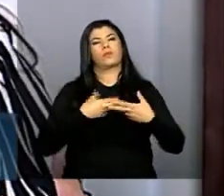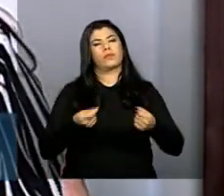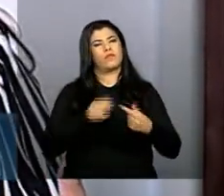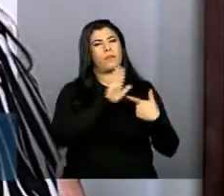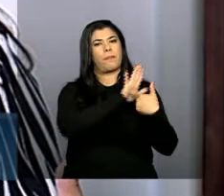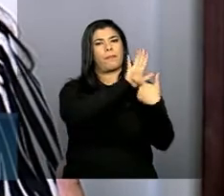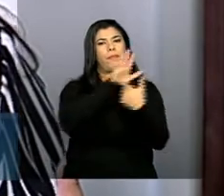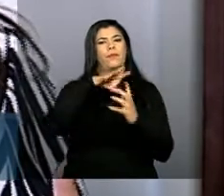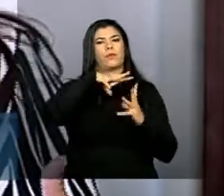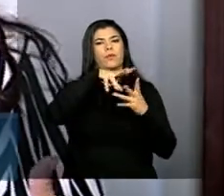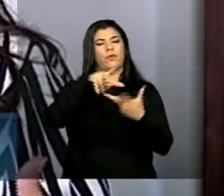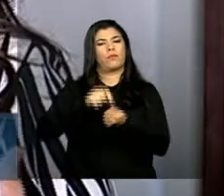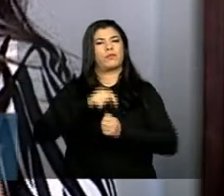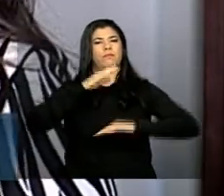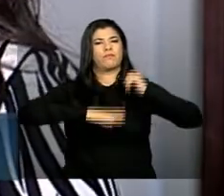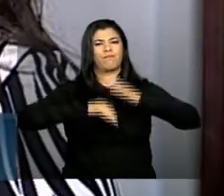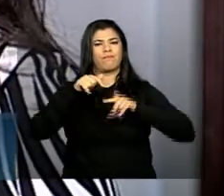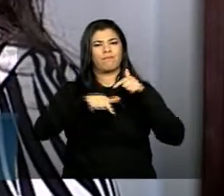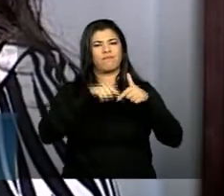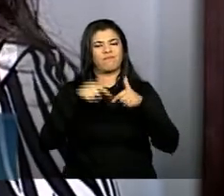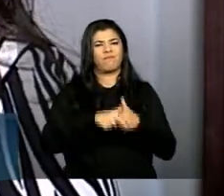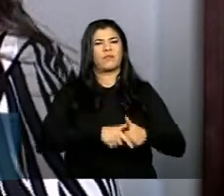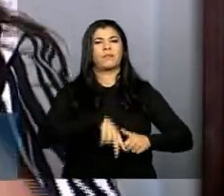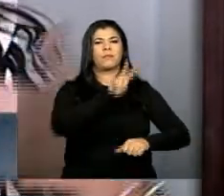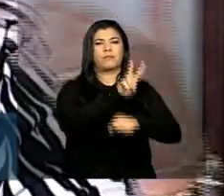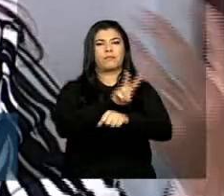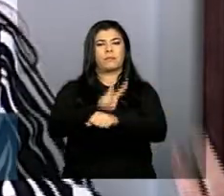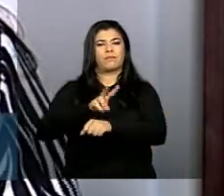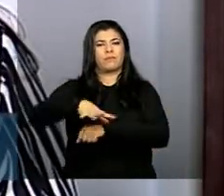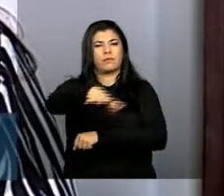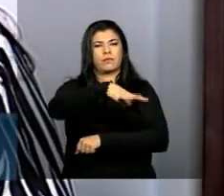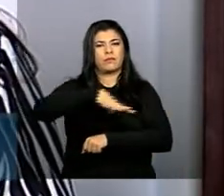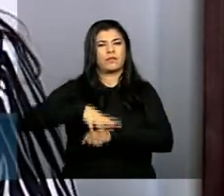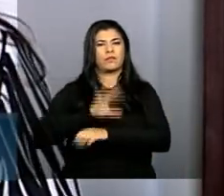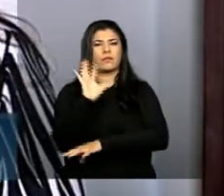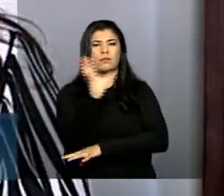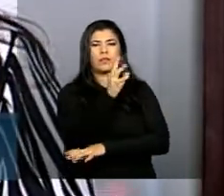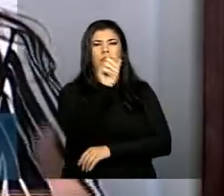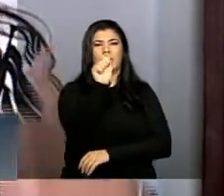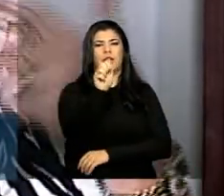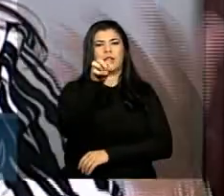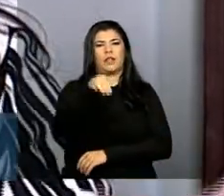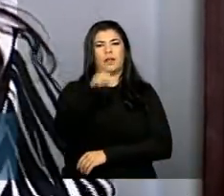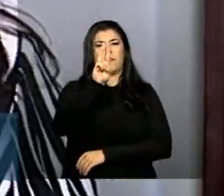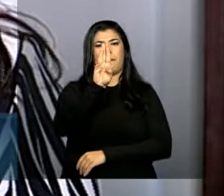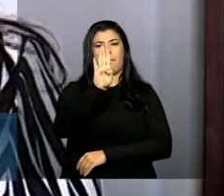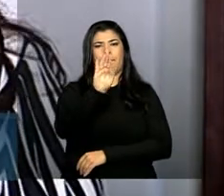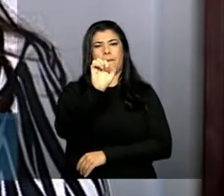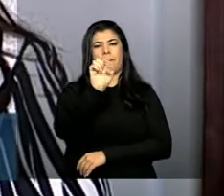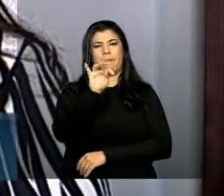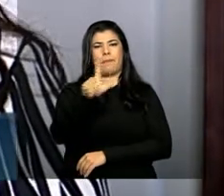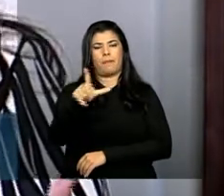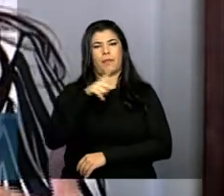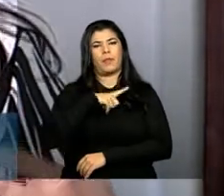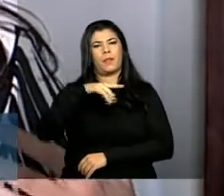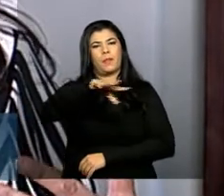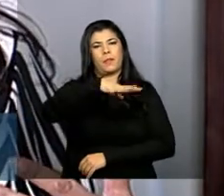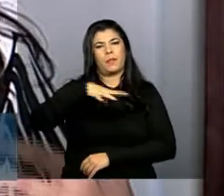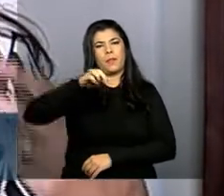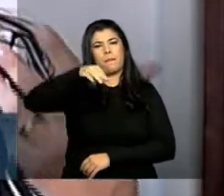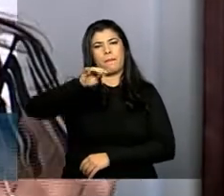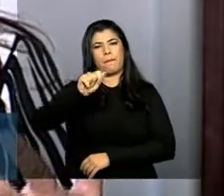ativos que o Brasil tem em preservação ambiental e os possíveis desacertos principalmente matas ciliares